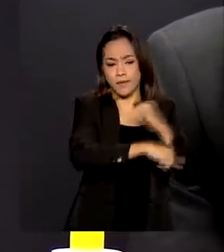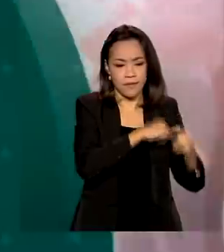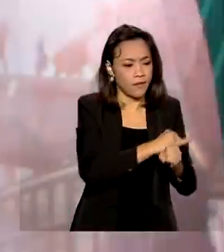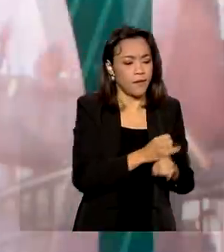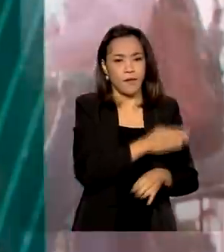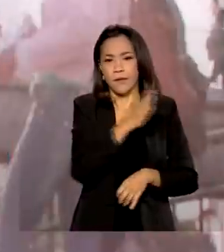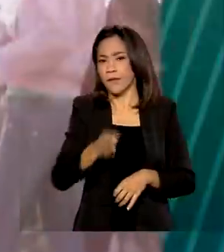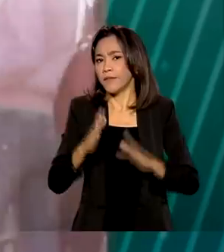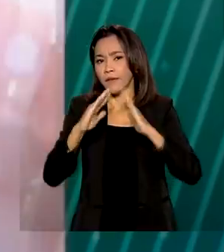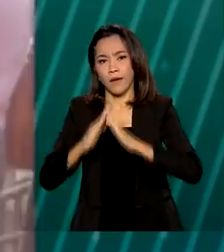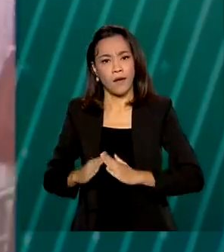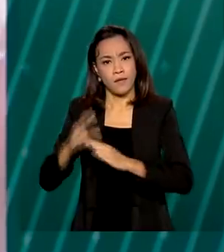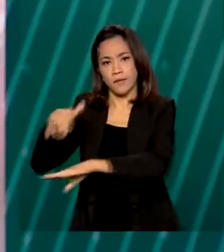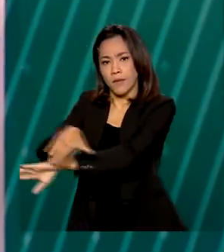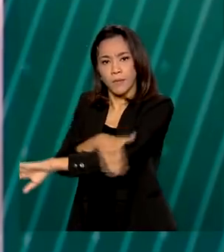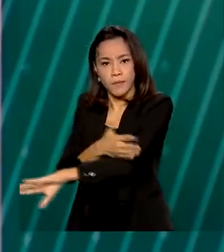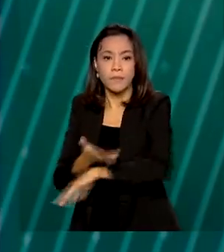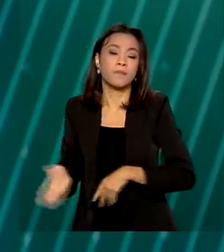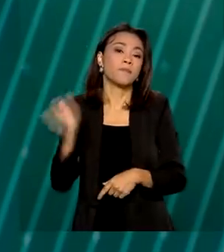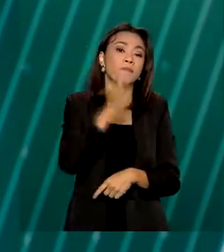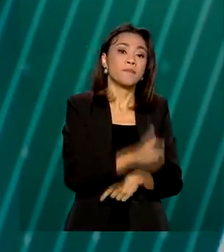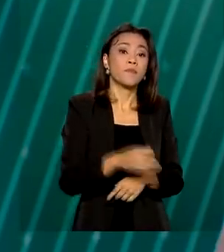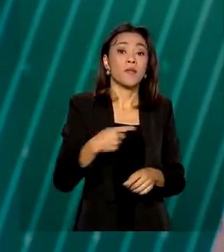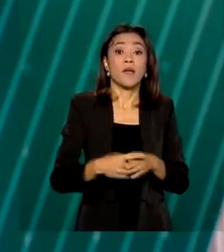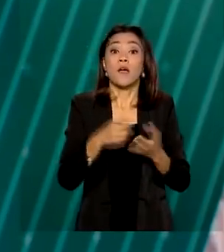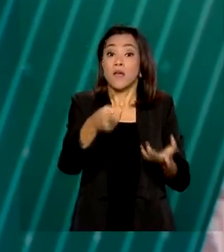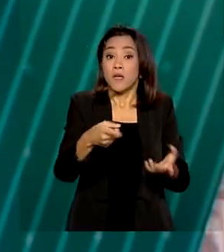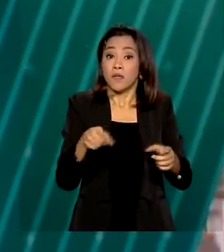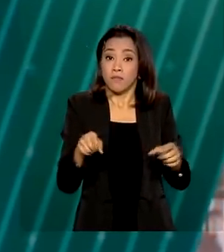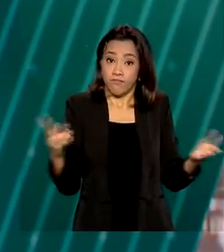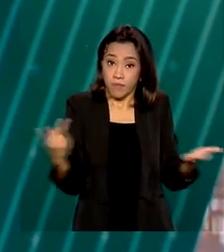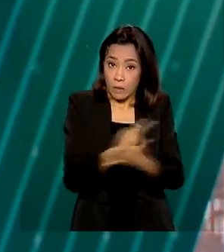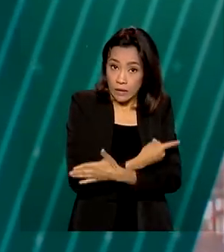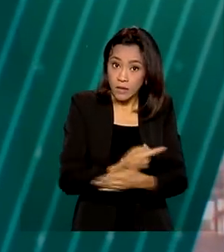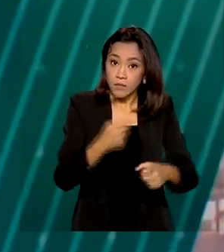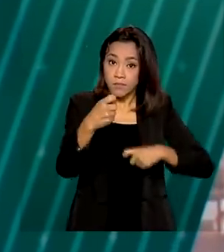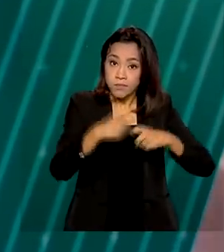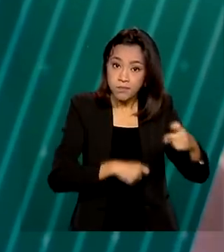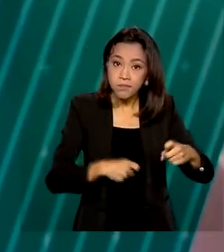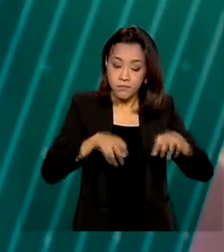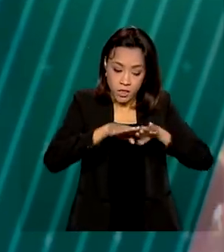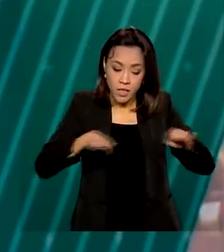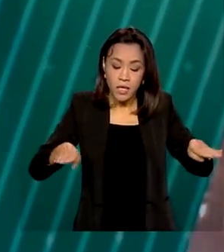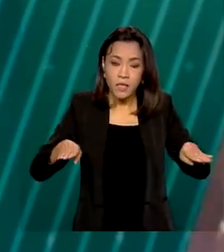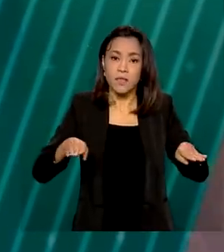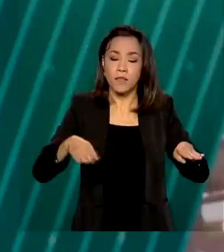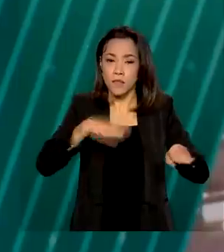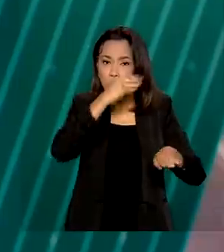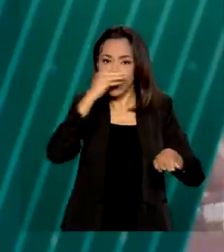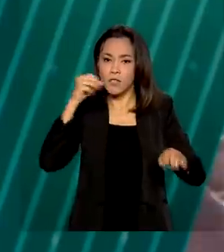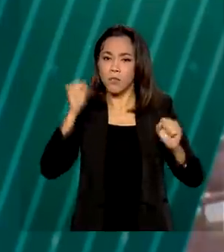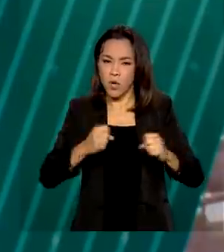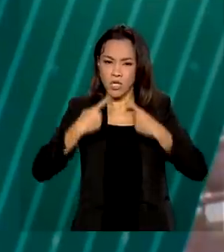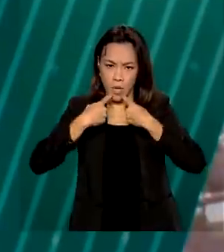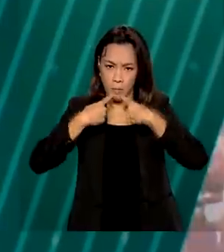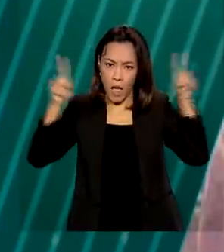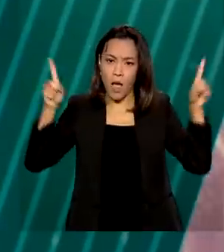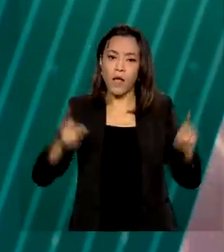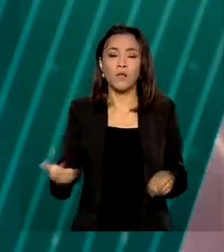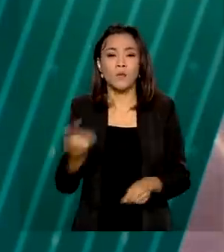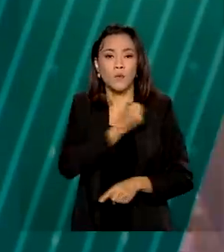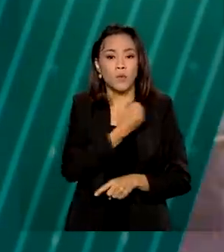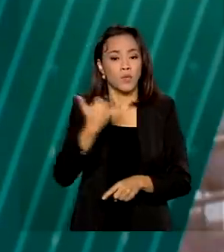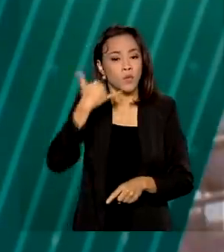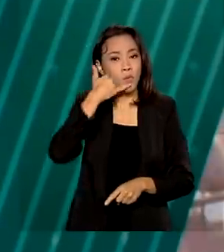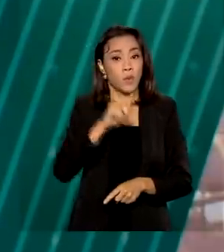rua. Casos de exploração sexual de crianças e adolescentes podem ser denunciados pelo telefone Disque 100. A